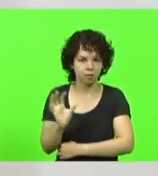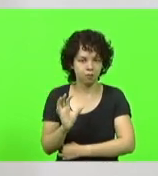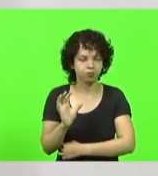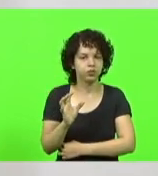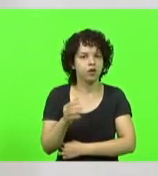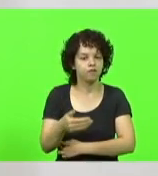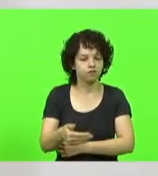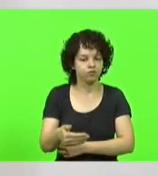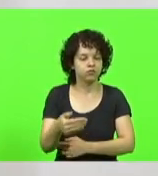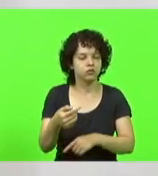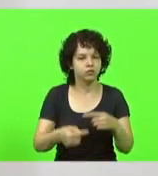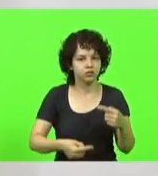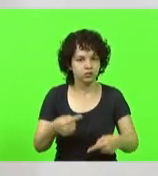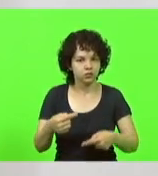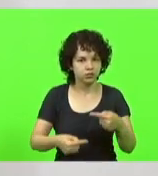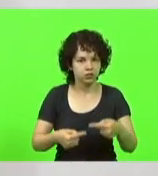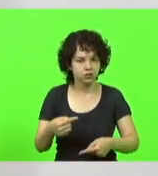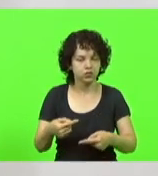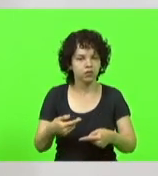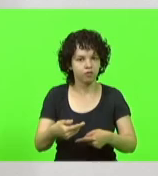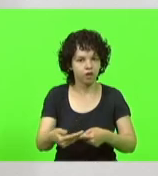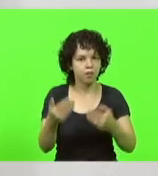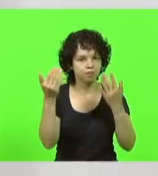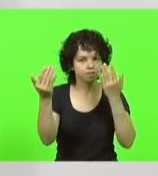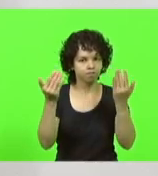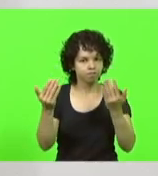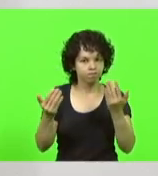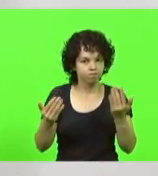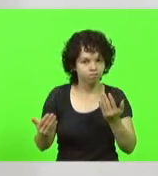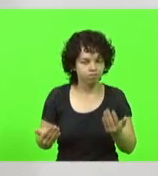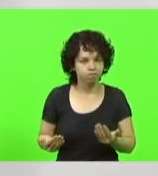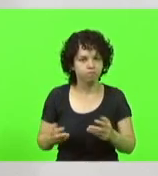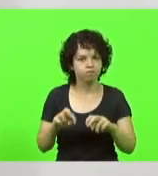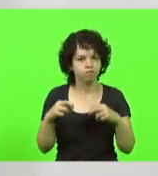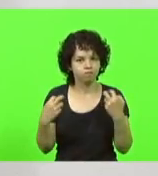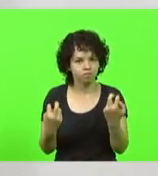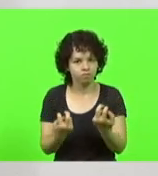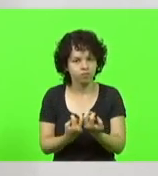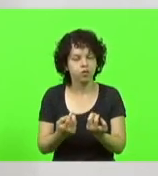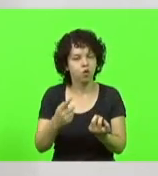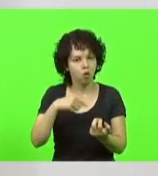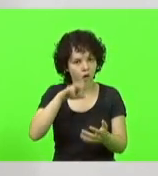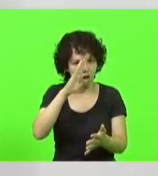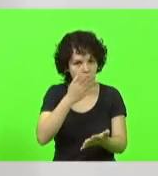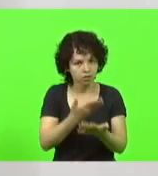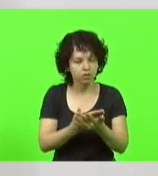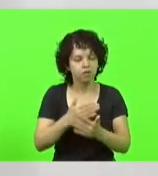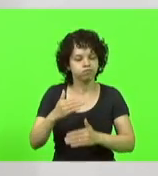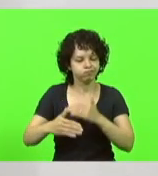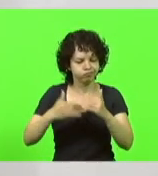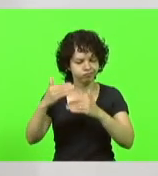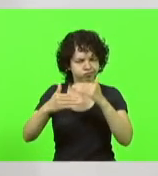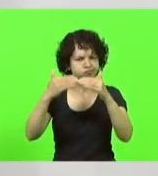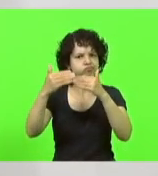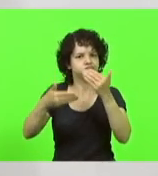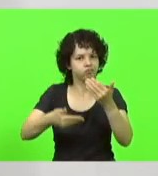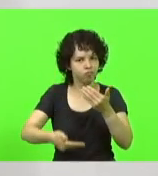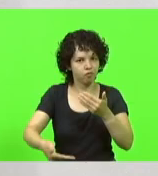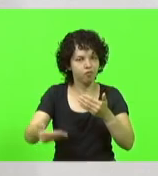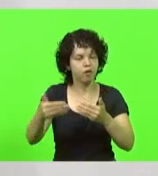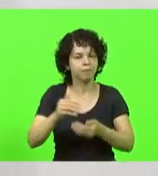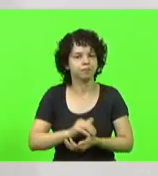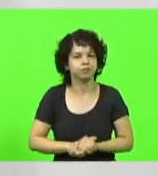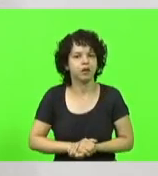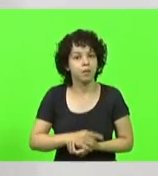logo estará aqui para apreciação em plenário, votação, e acreditamos que vamos evoluir muito nesse processo. mas vale